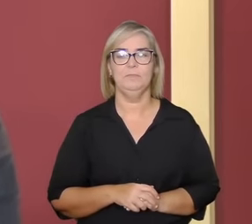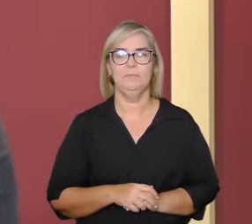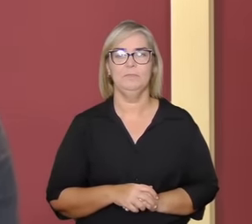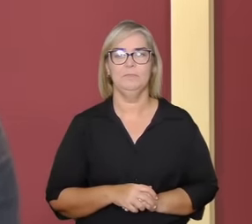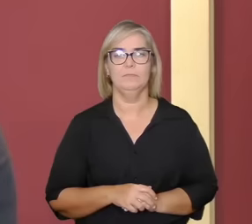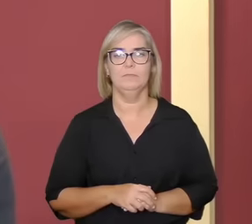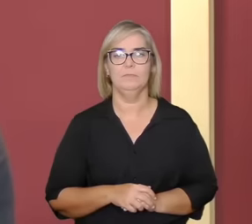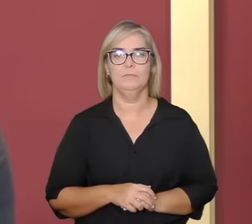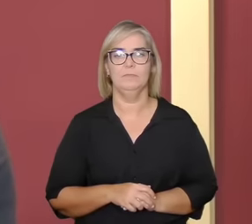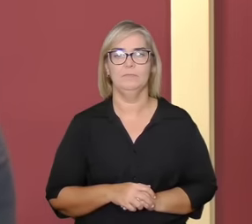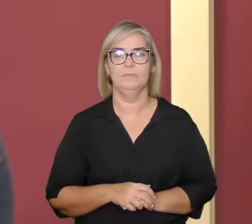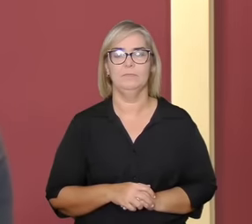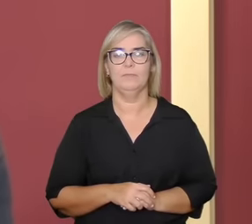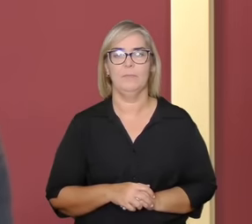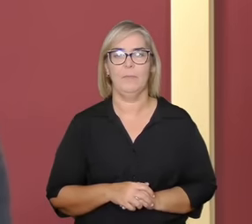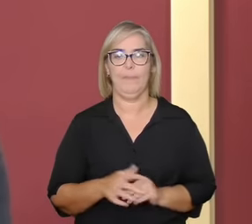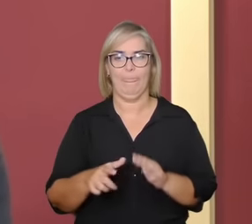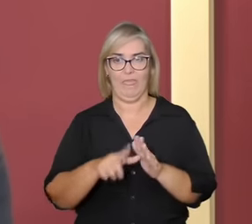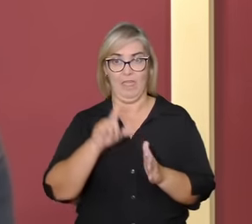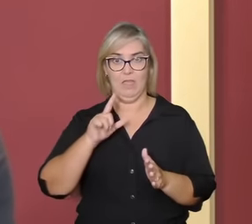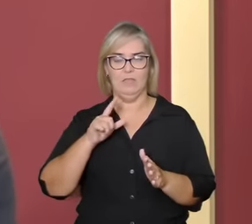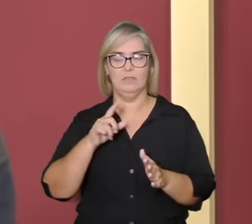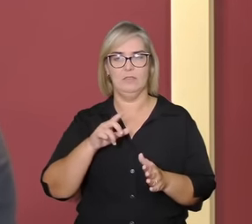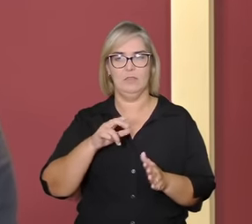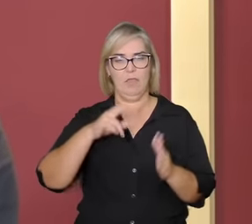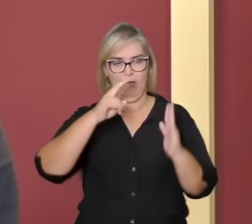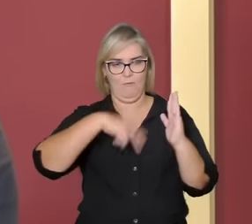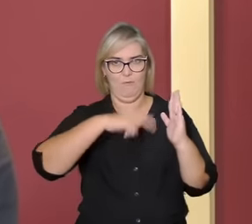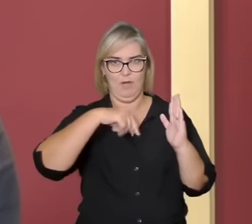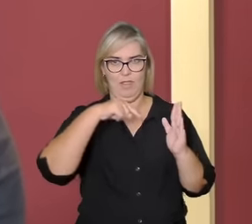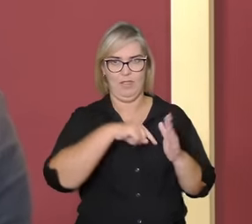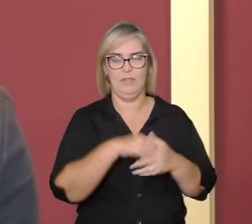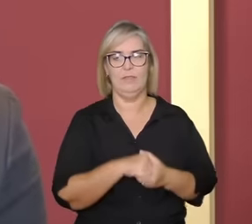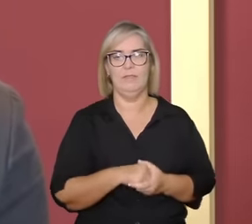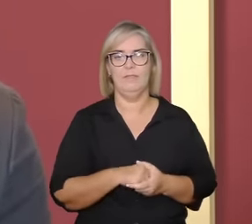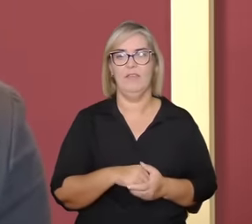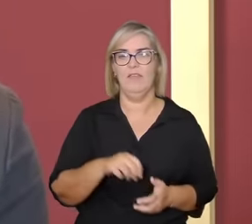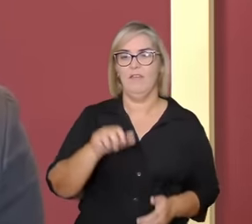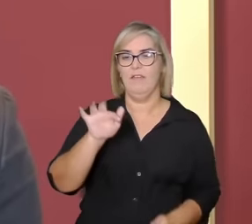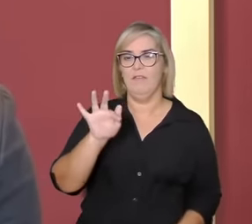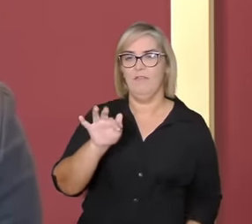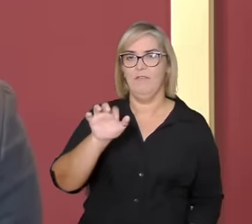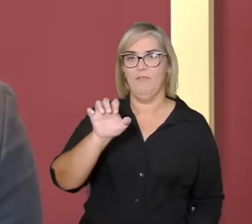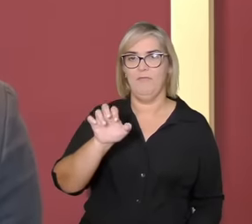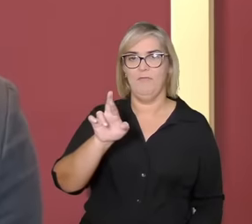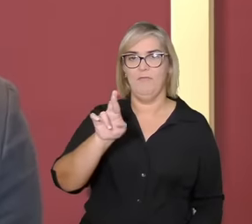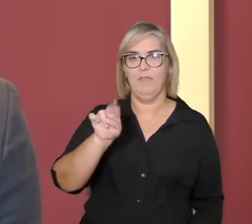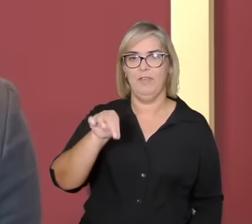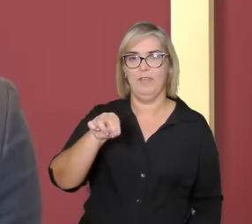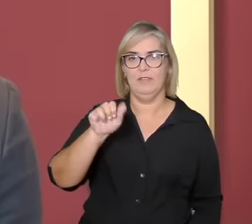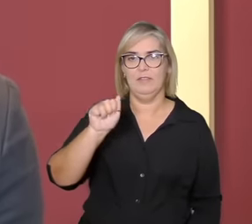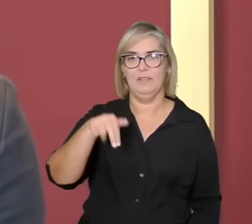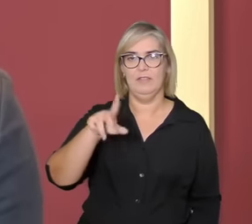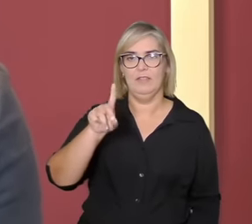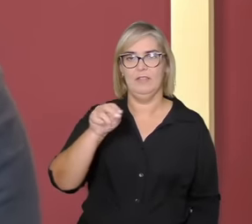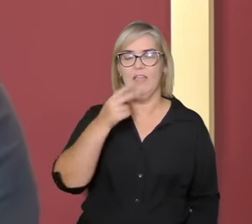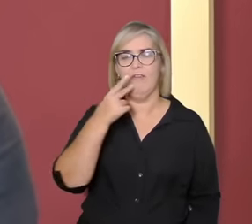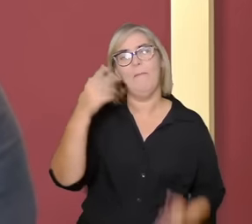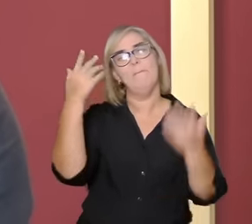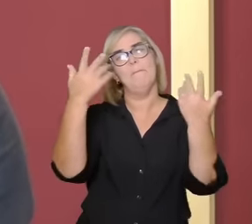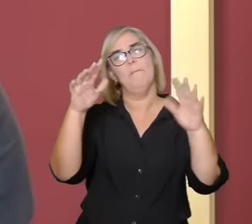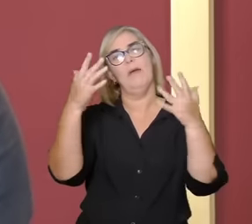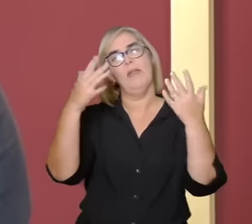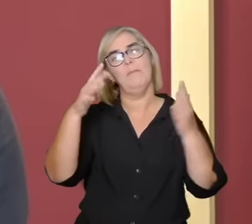ler mais um comentário antes aqui de chamar a próxima pergunta a Fernanda Silva ela diz parabéns aos envolvidos na